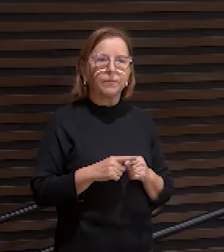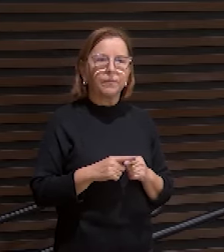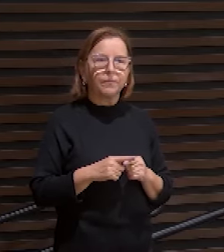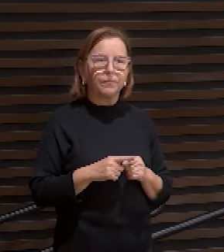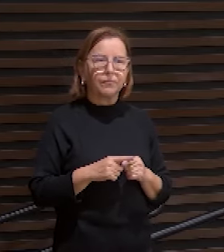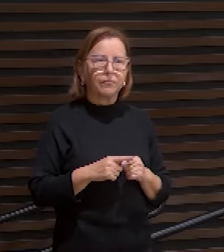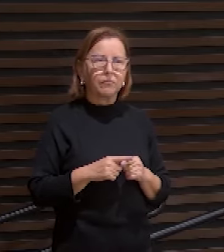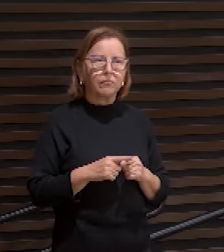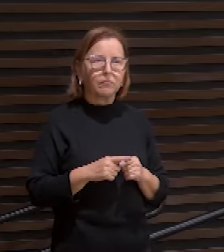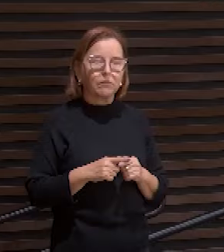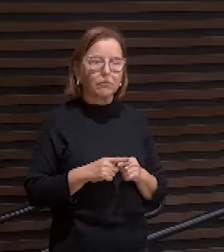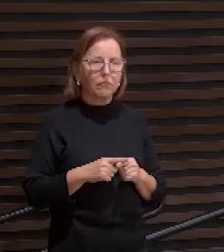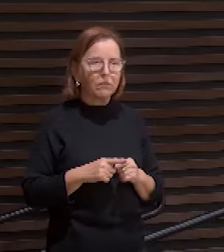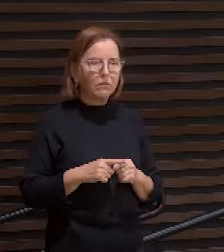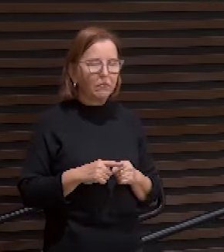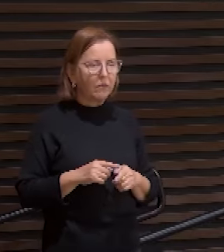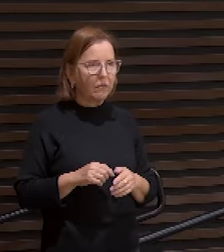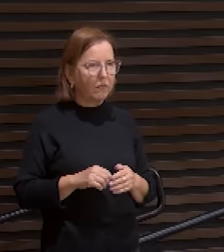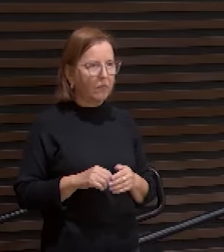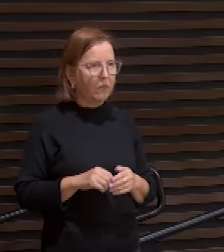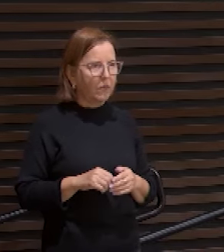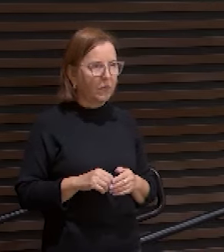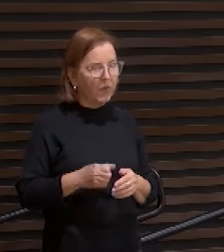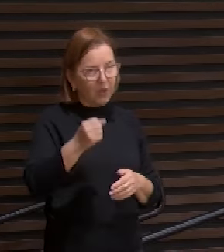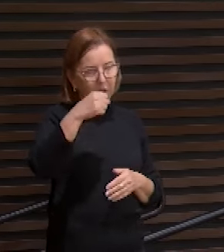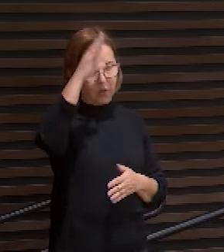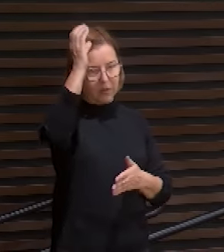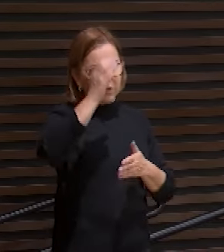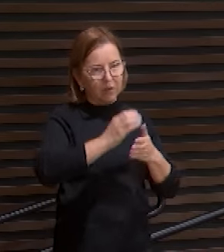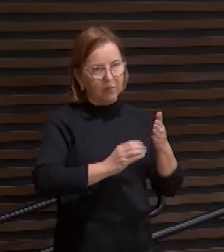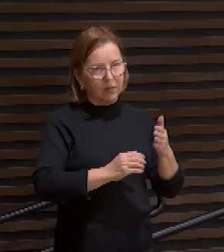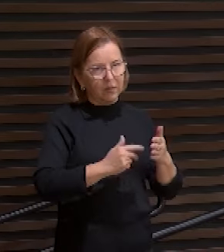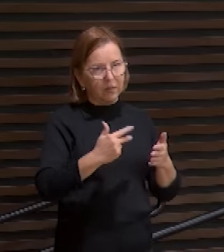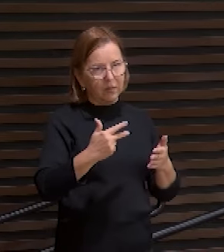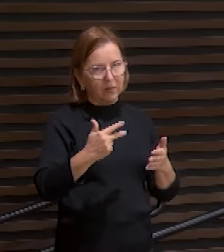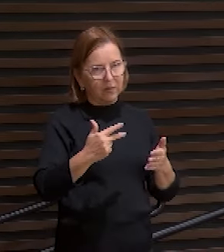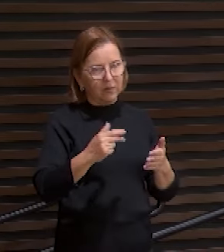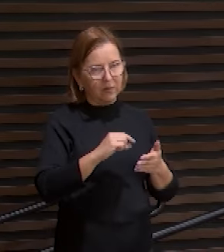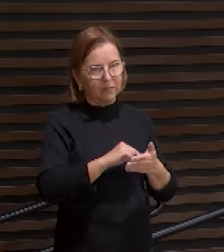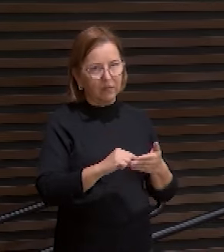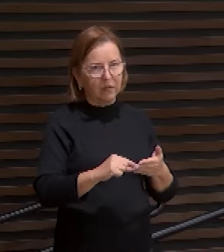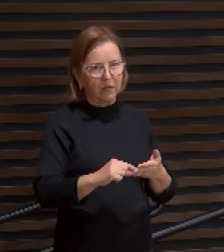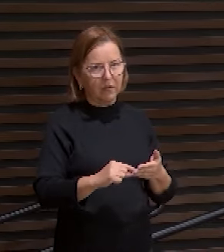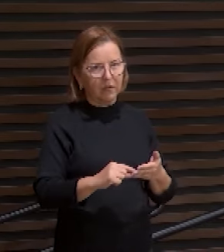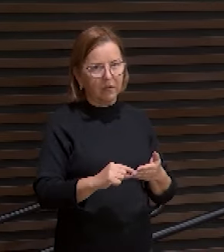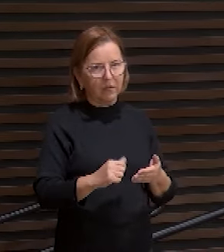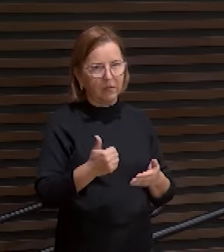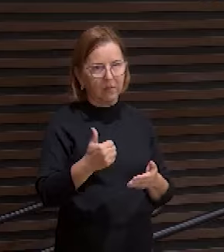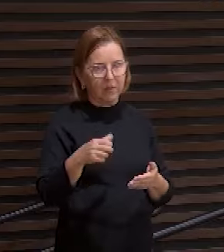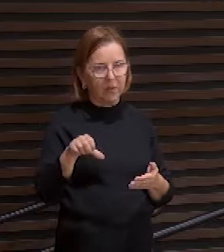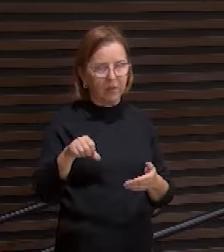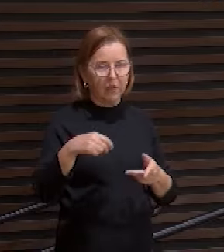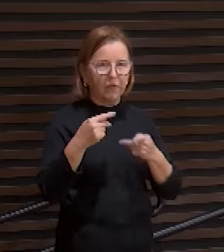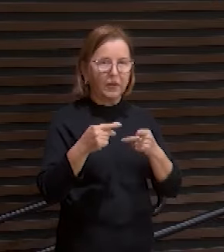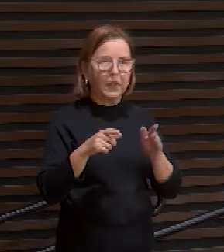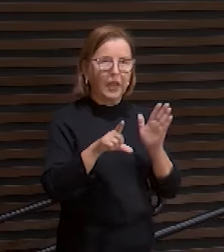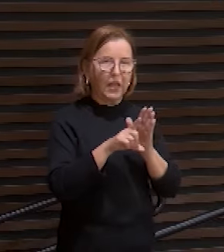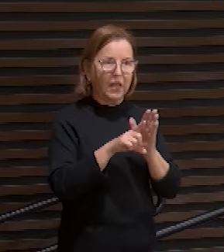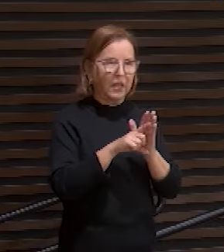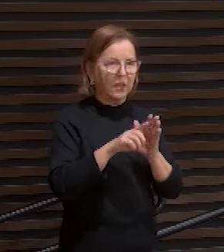também não precisa ir lá mas em romanos 3 19 depois você olha na sua bíblia está escrito que a lei de Deus